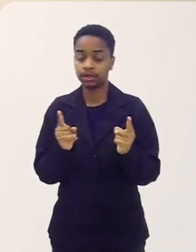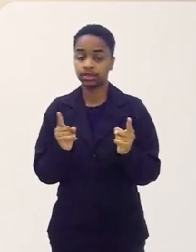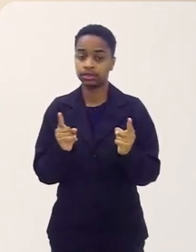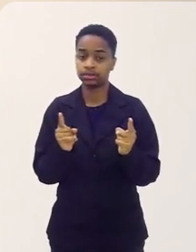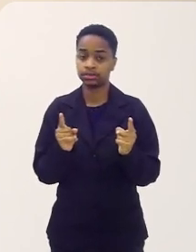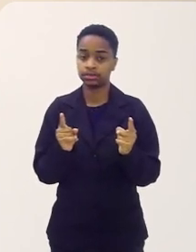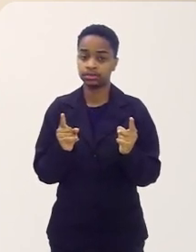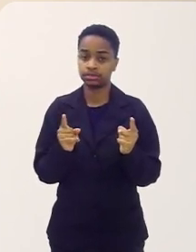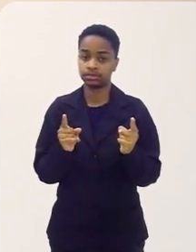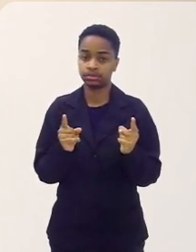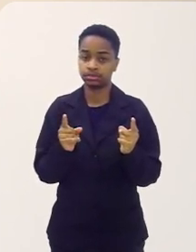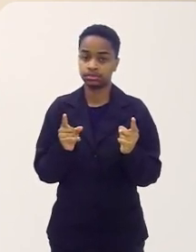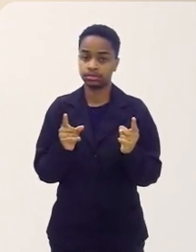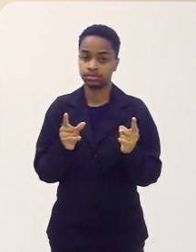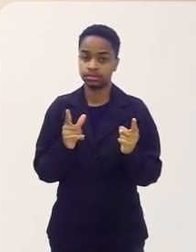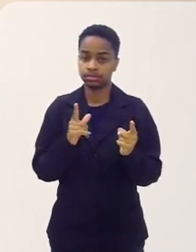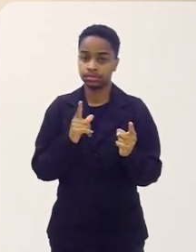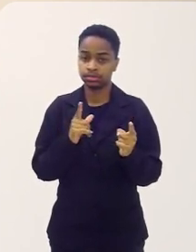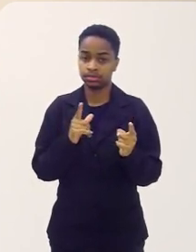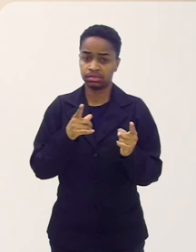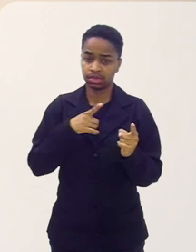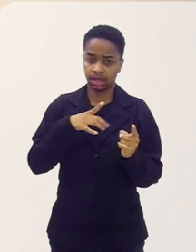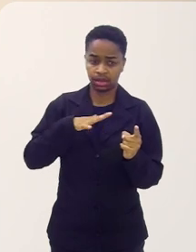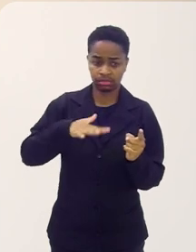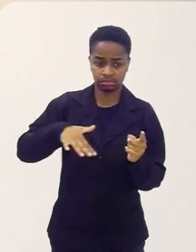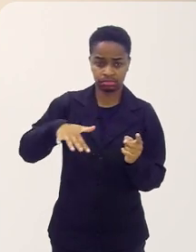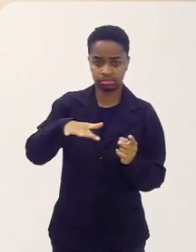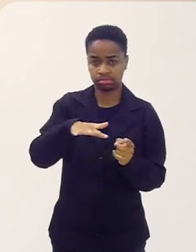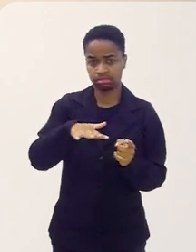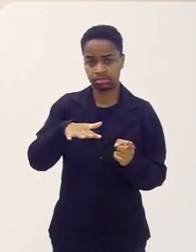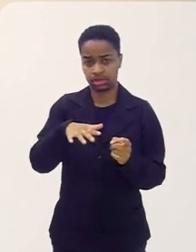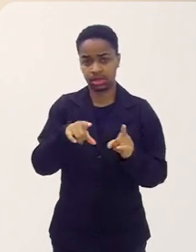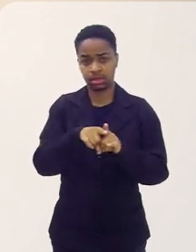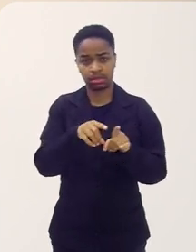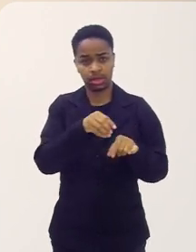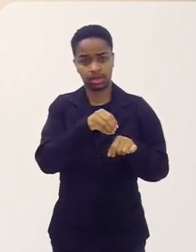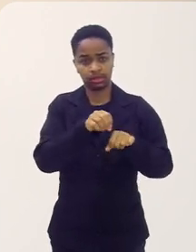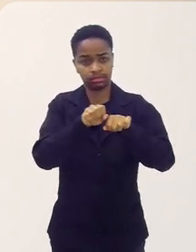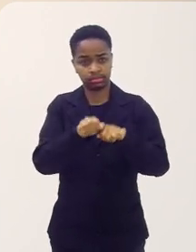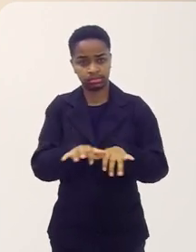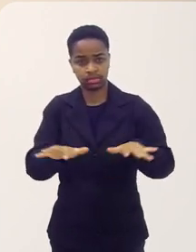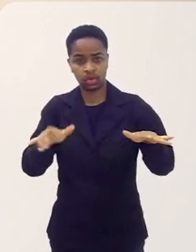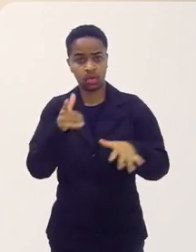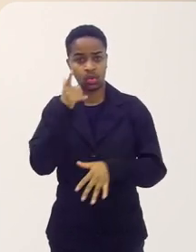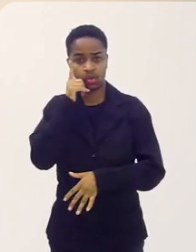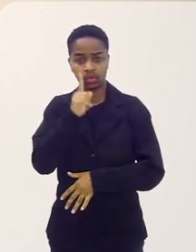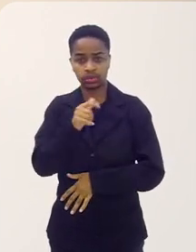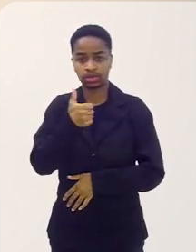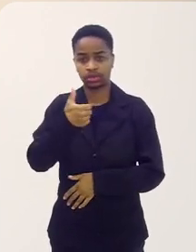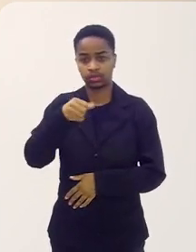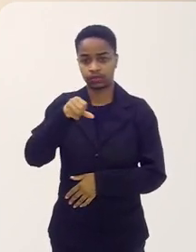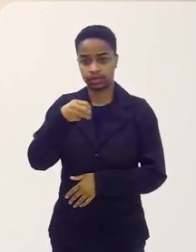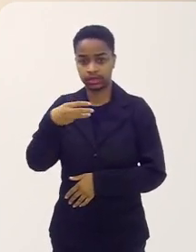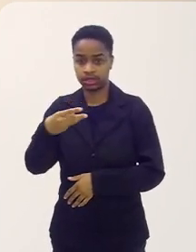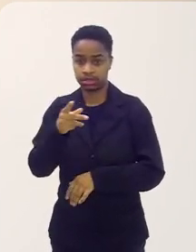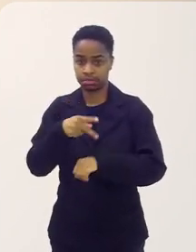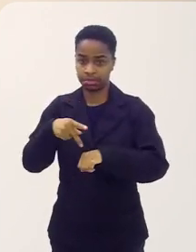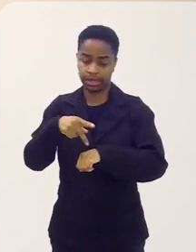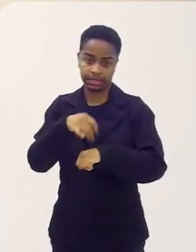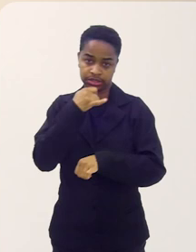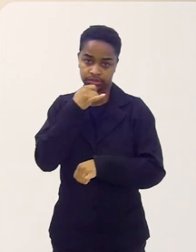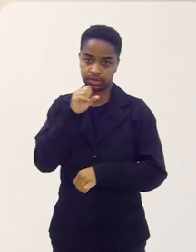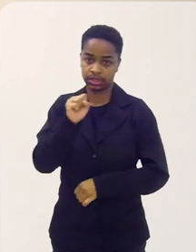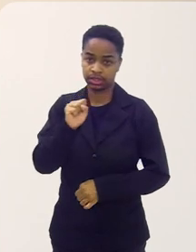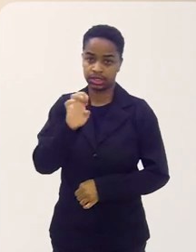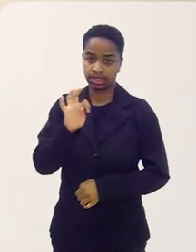mas eles, através dos mercados, né? A distribuição se atinge em 193 países, por exemplo,